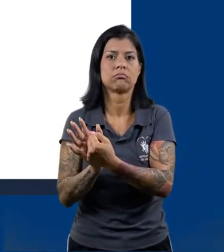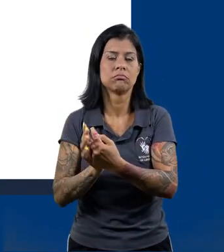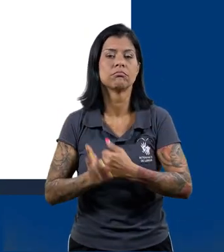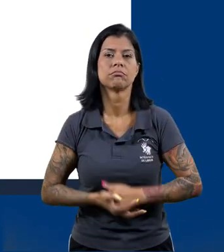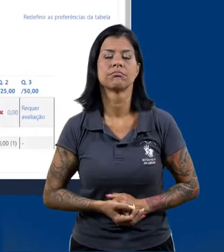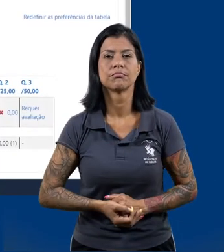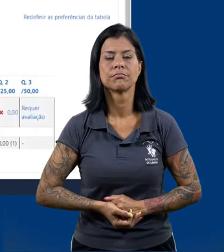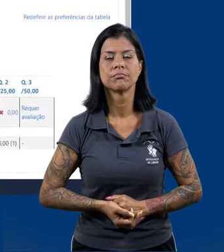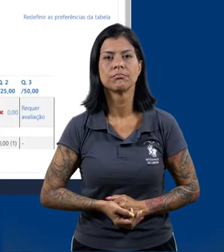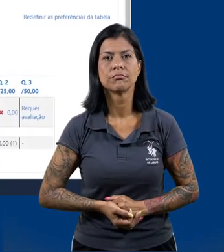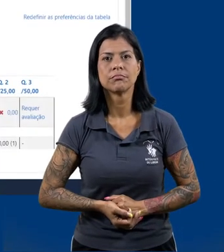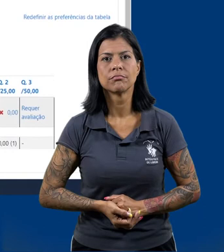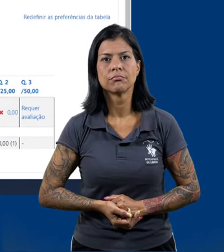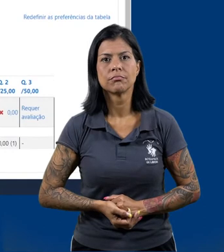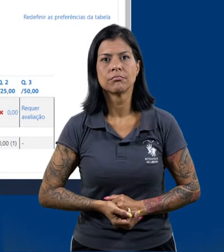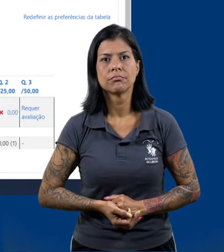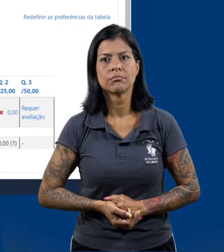janela.